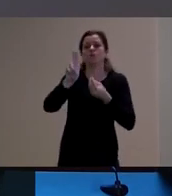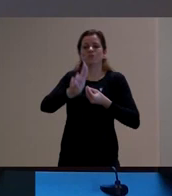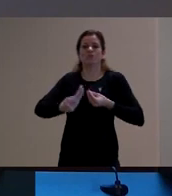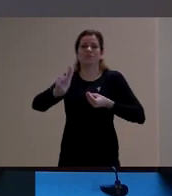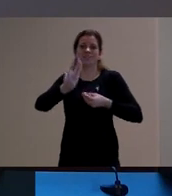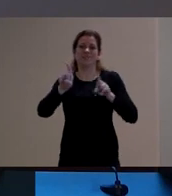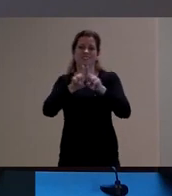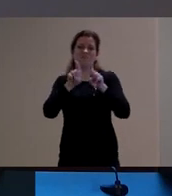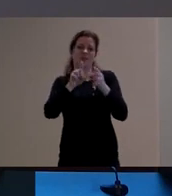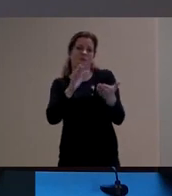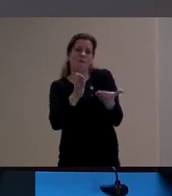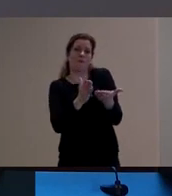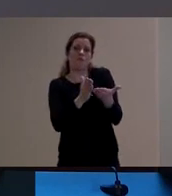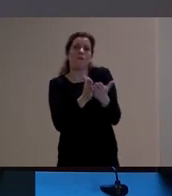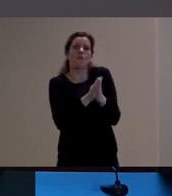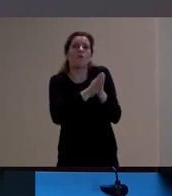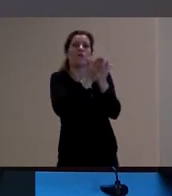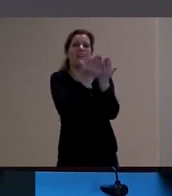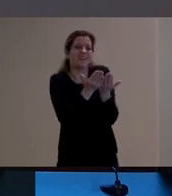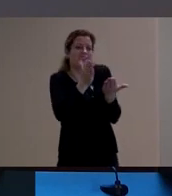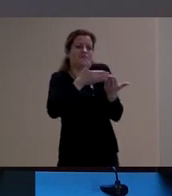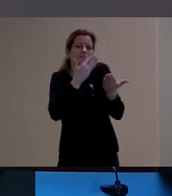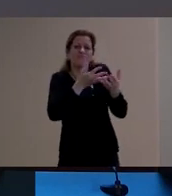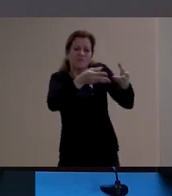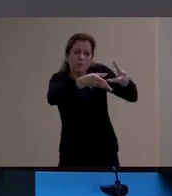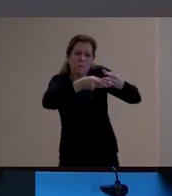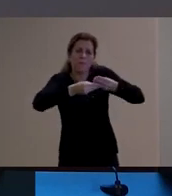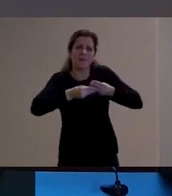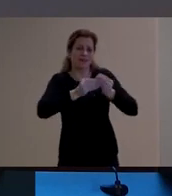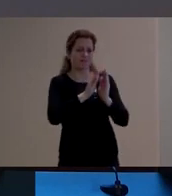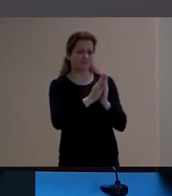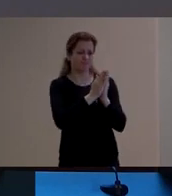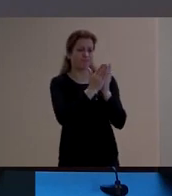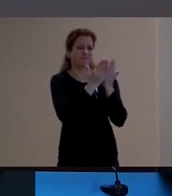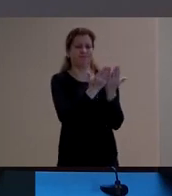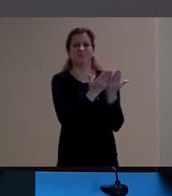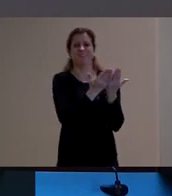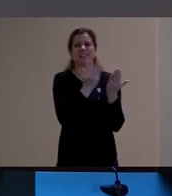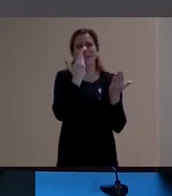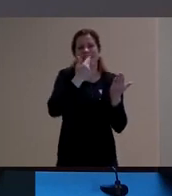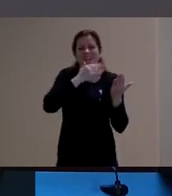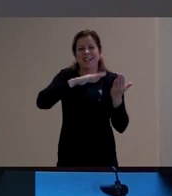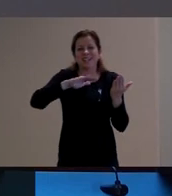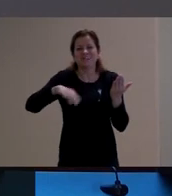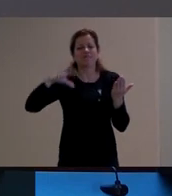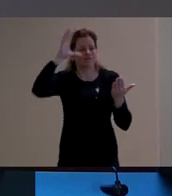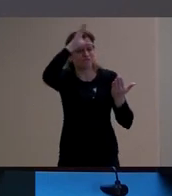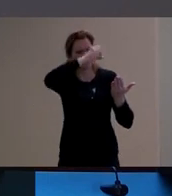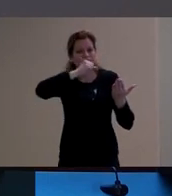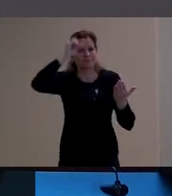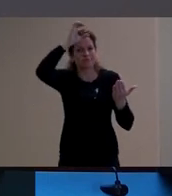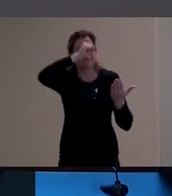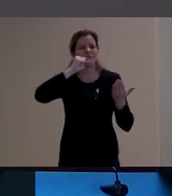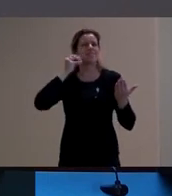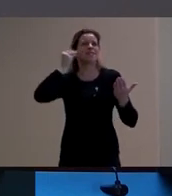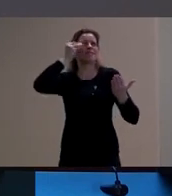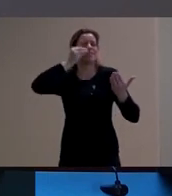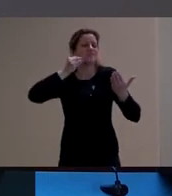que a criança vai estabelecer, que vai dando para ela, vai constituindo nela essa possibilidade de